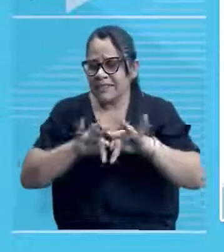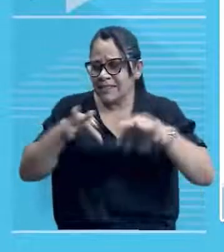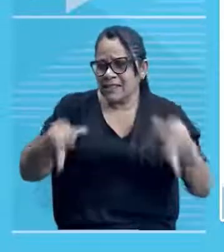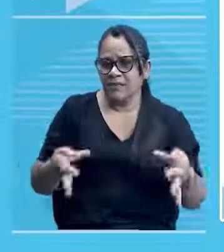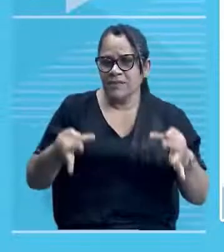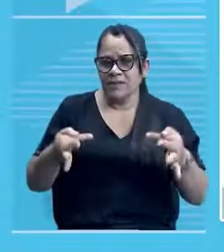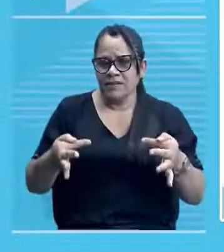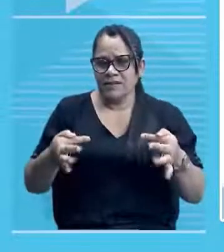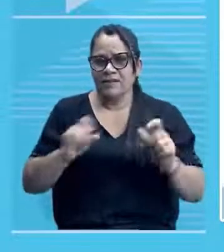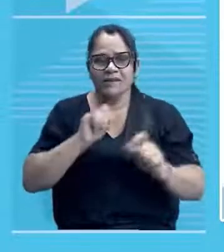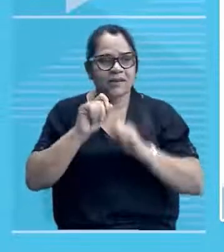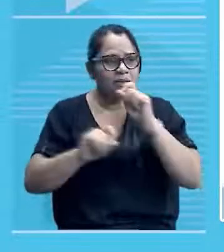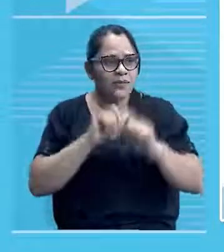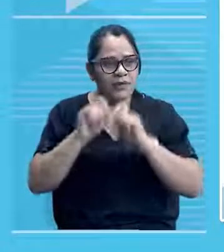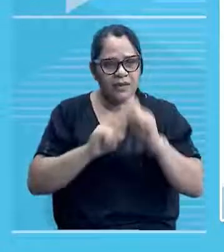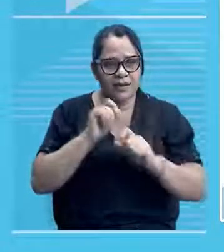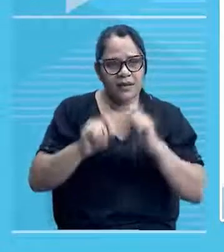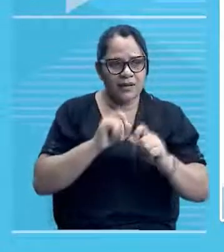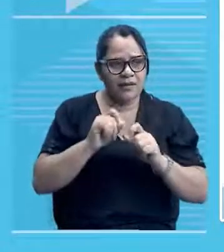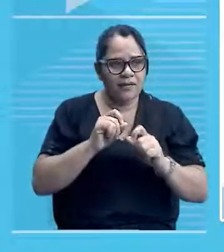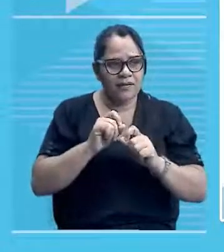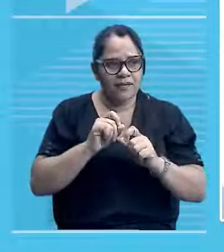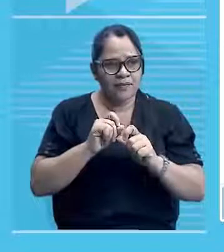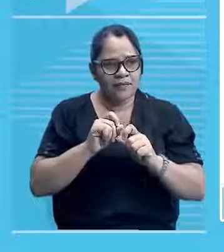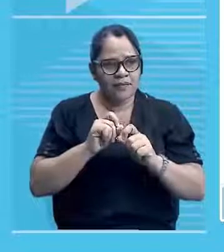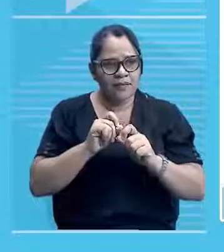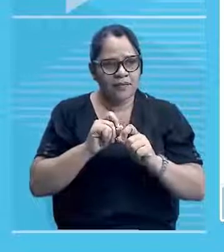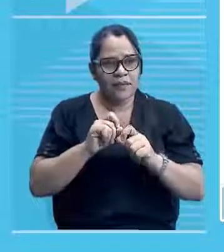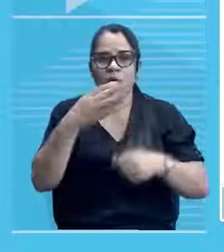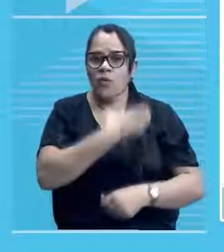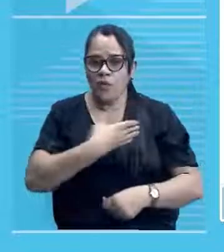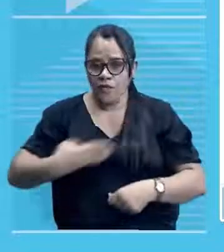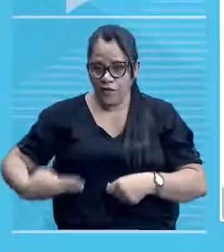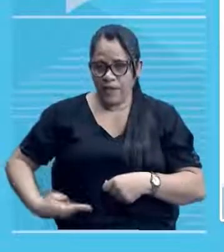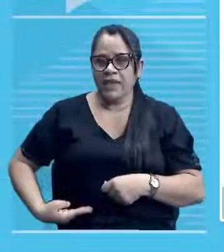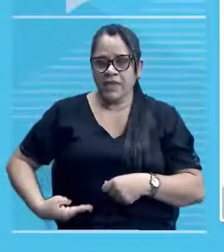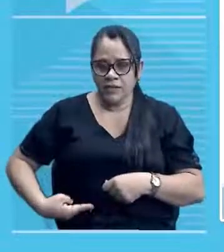província naquela época, tá?